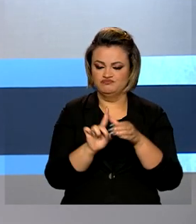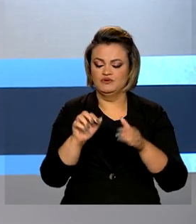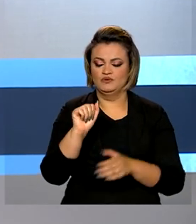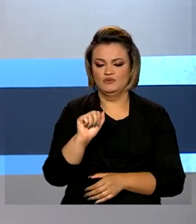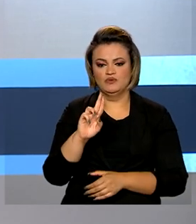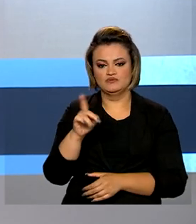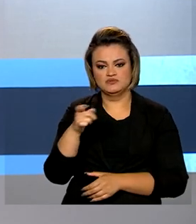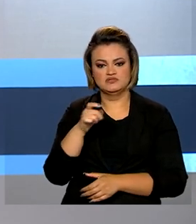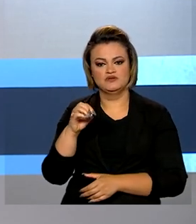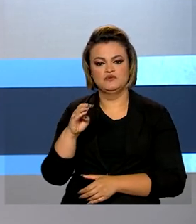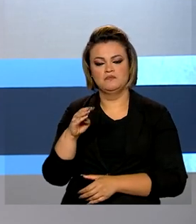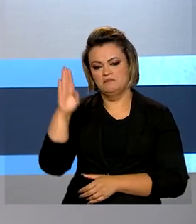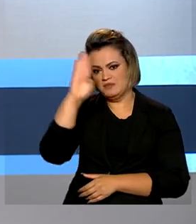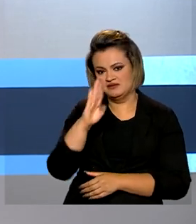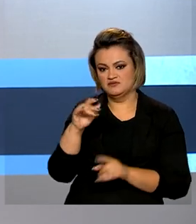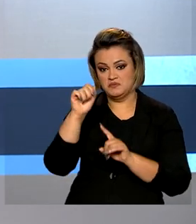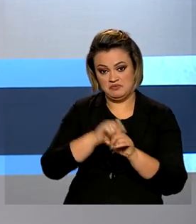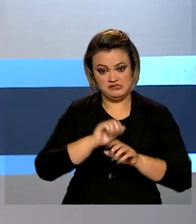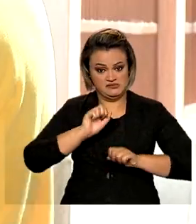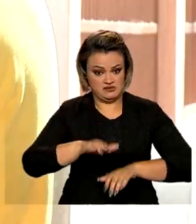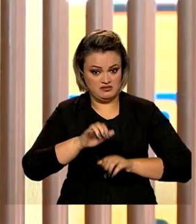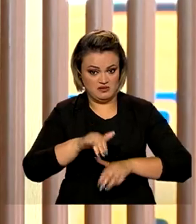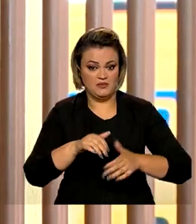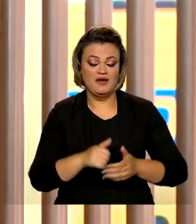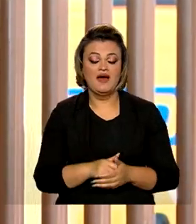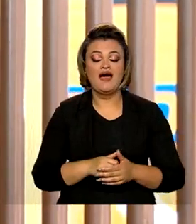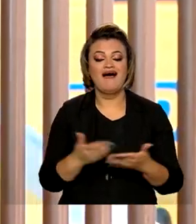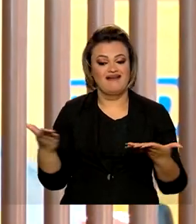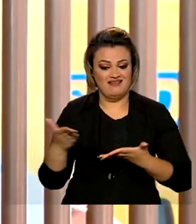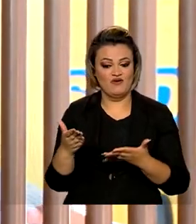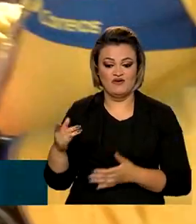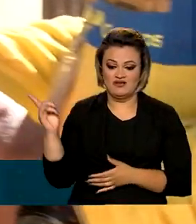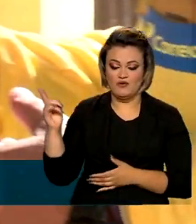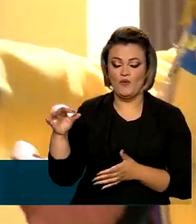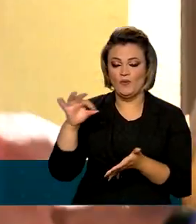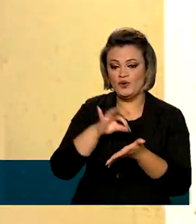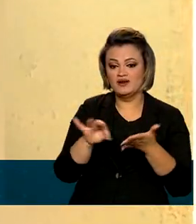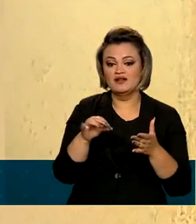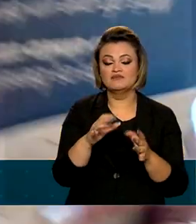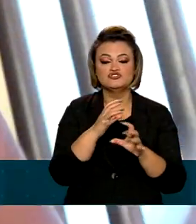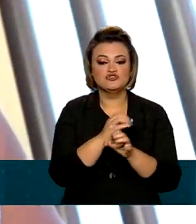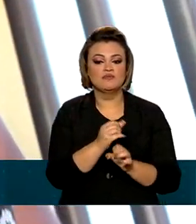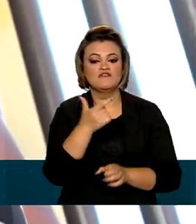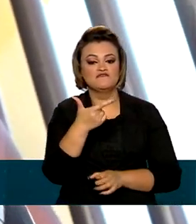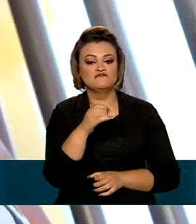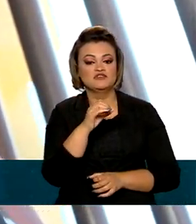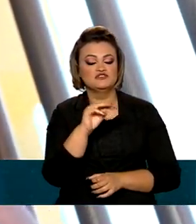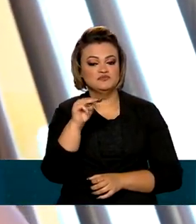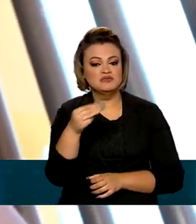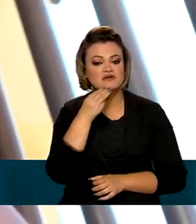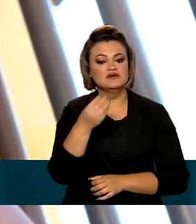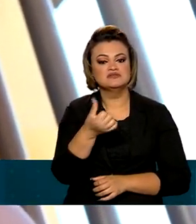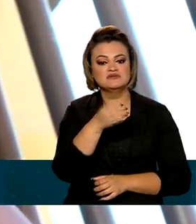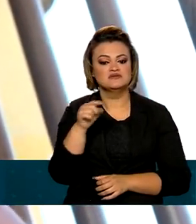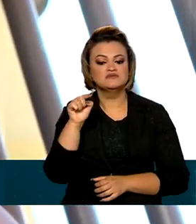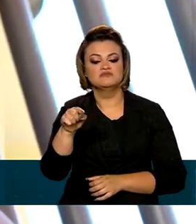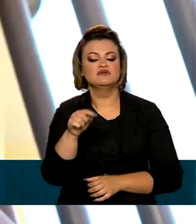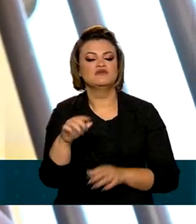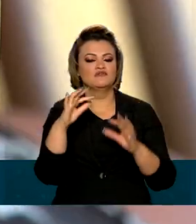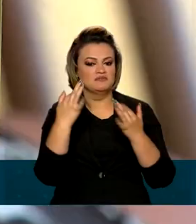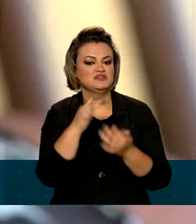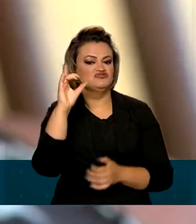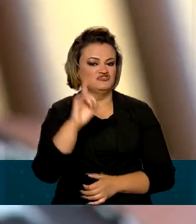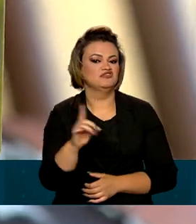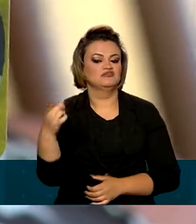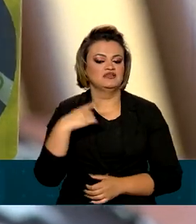em setembro. Com isso, o programa ultrapassa a marca de 20 milhões e 600 mil famílias em todo o país,